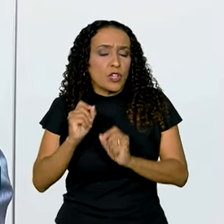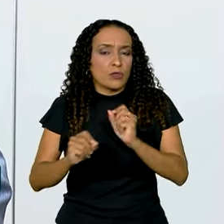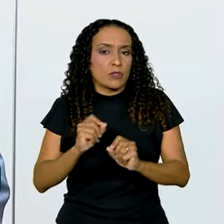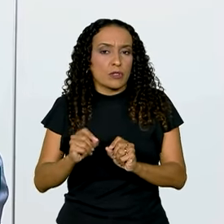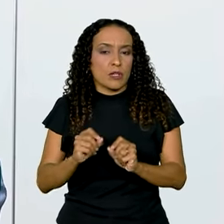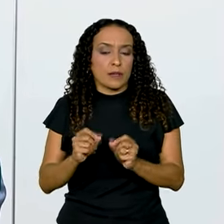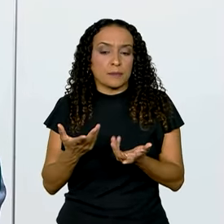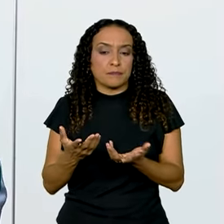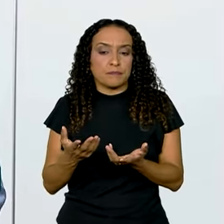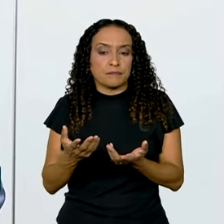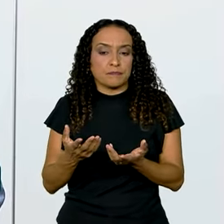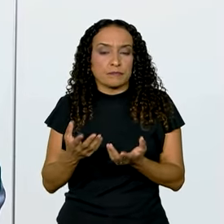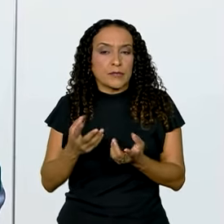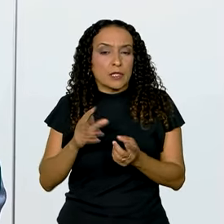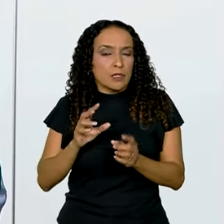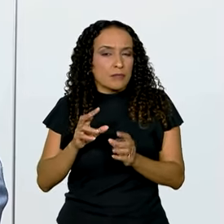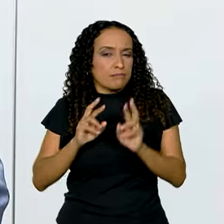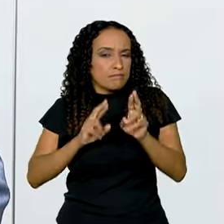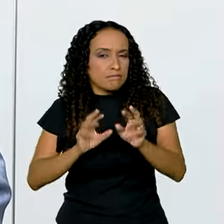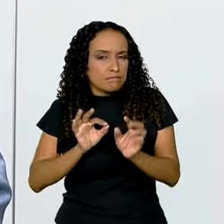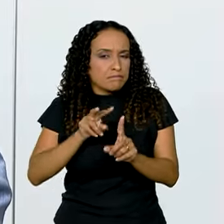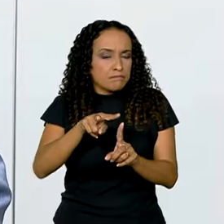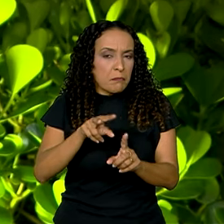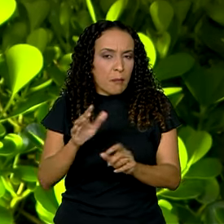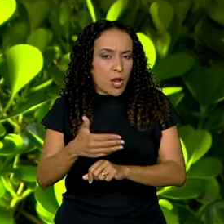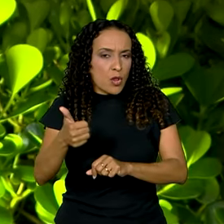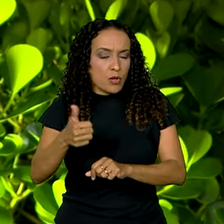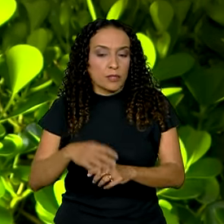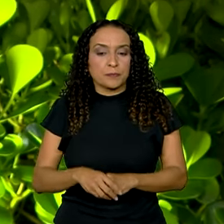a previsibilidade melhore.